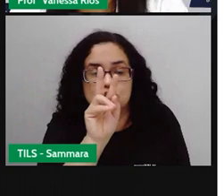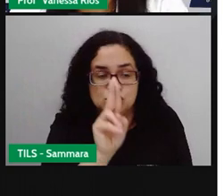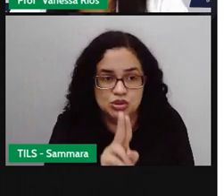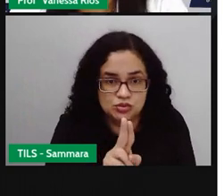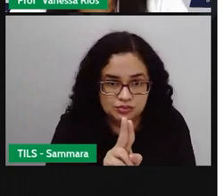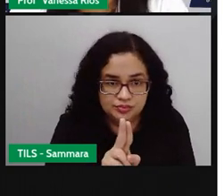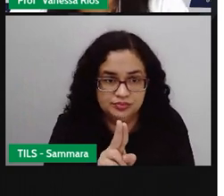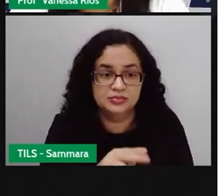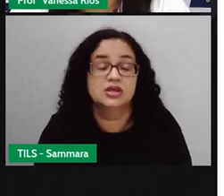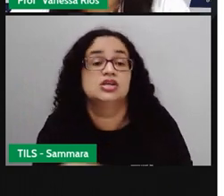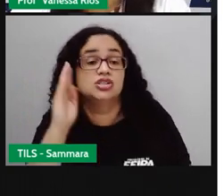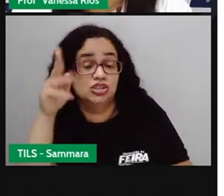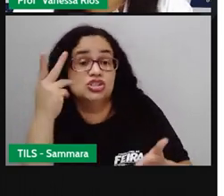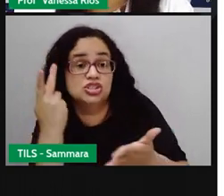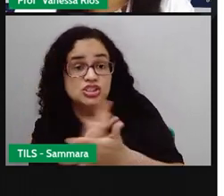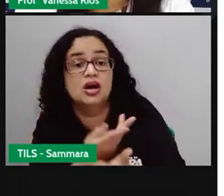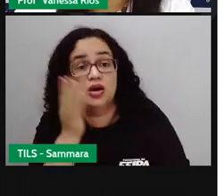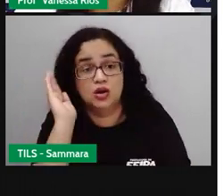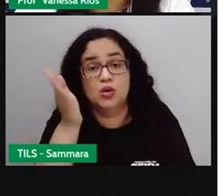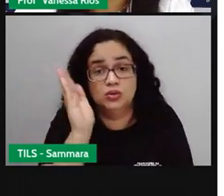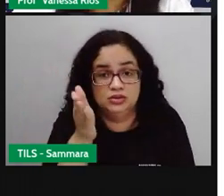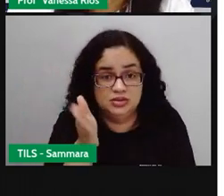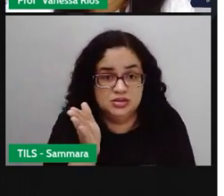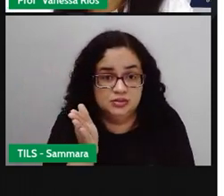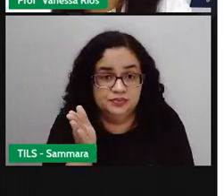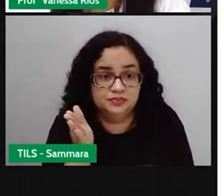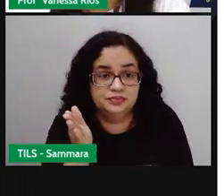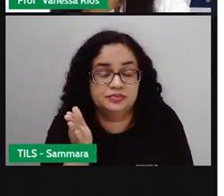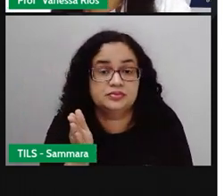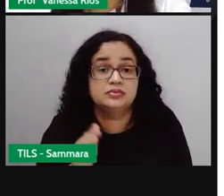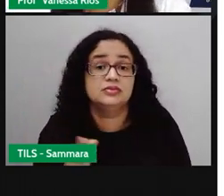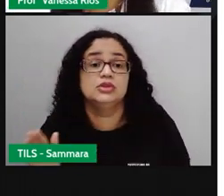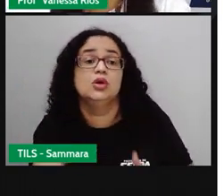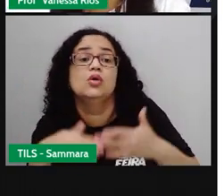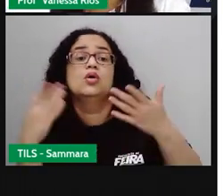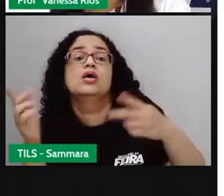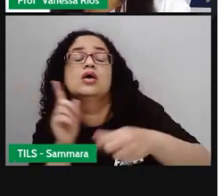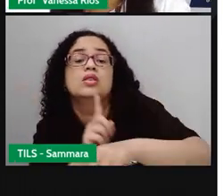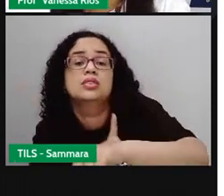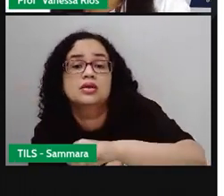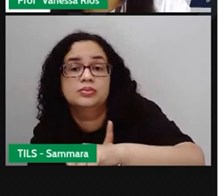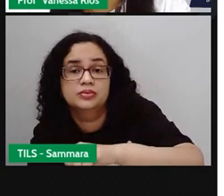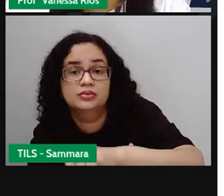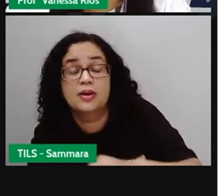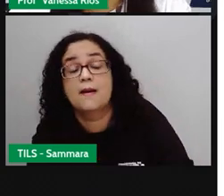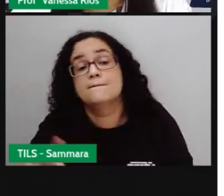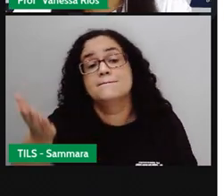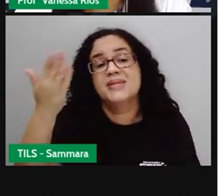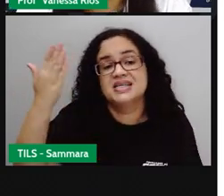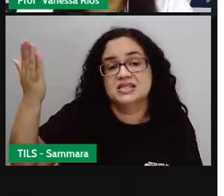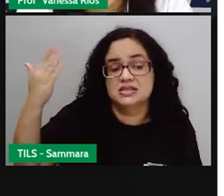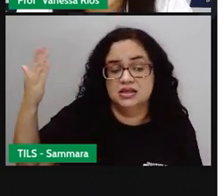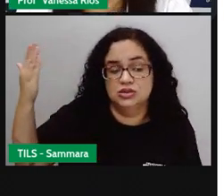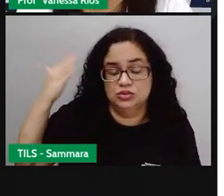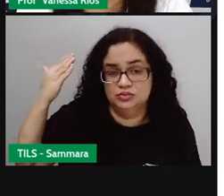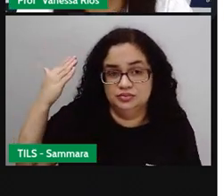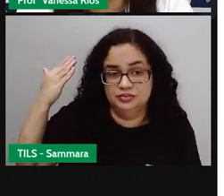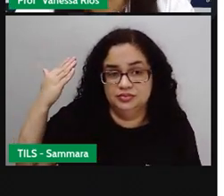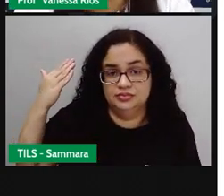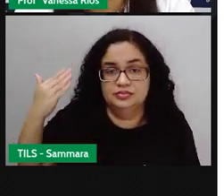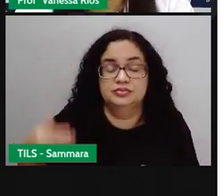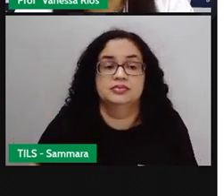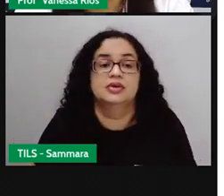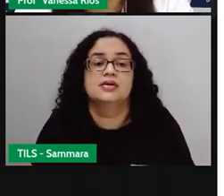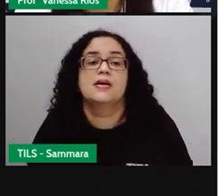uma ação que já foi realizada. Então, qual é o tempo passado? passado.